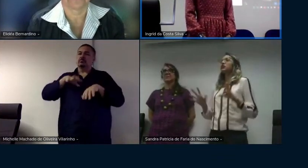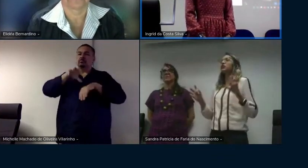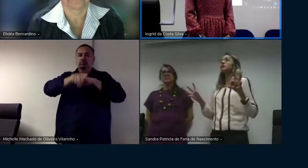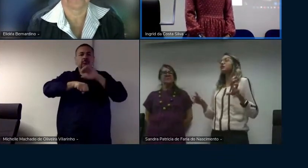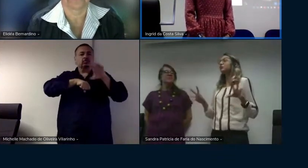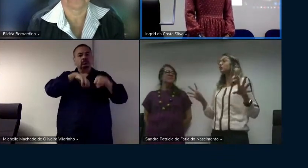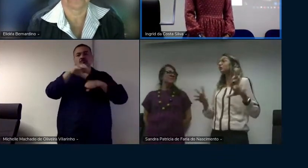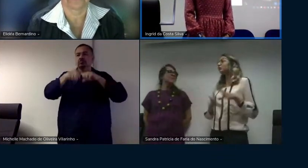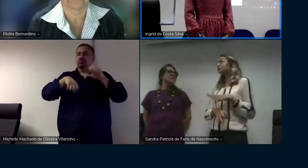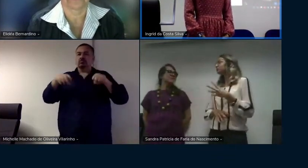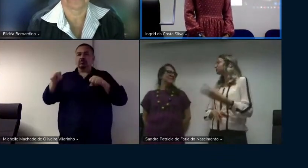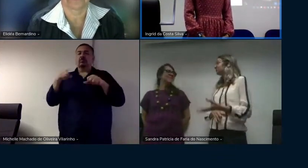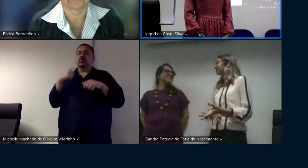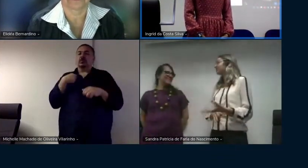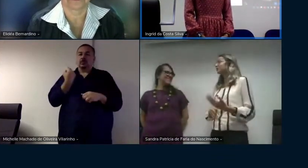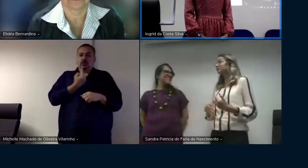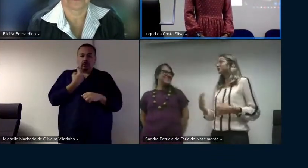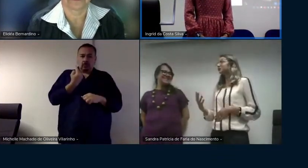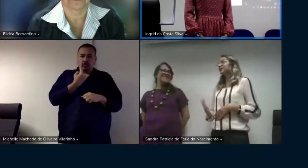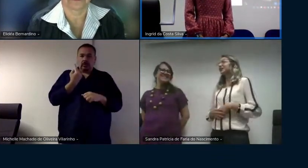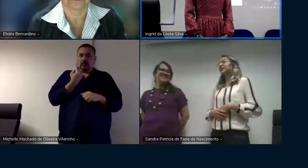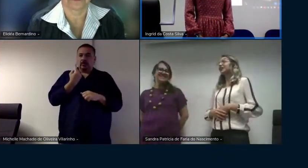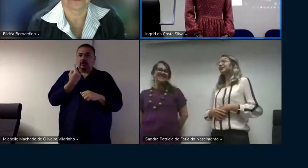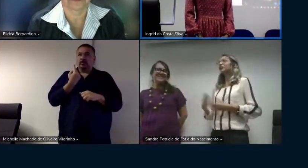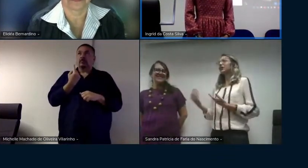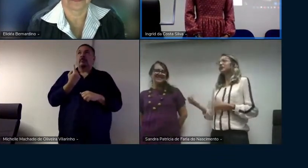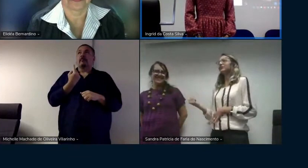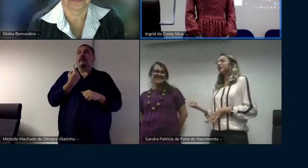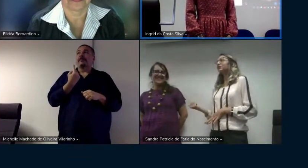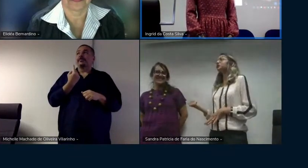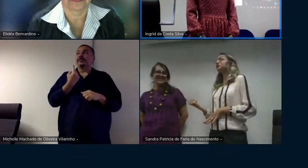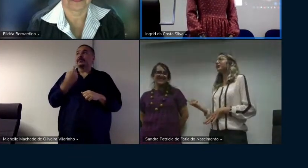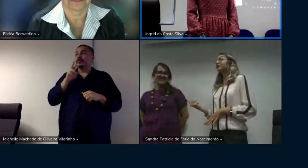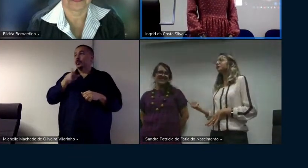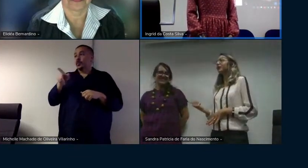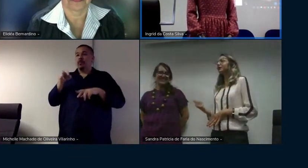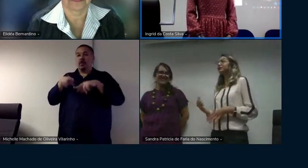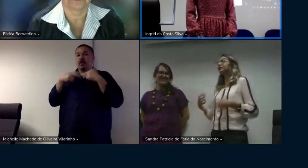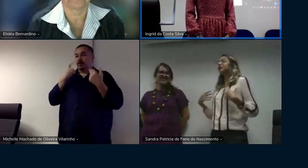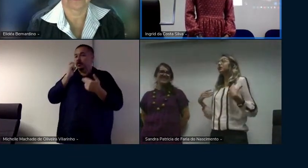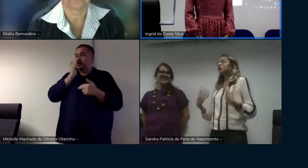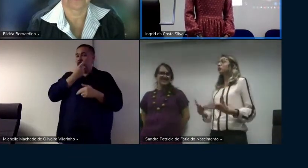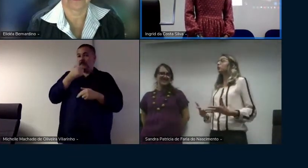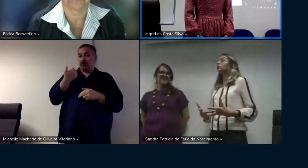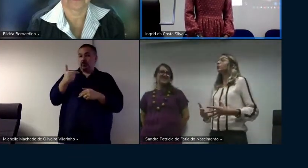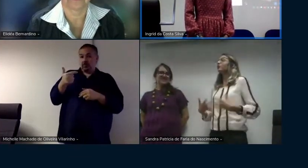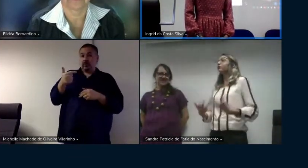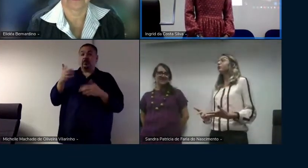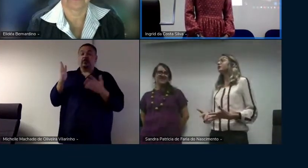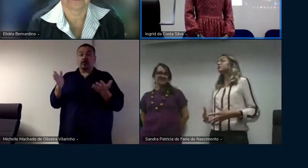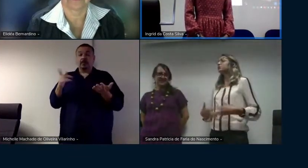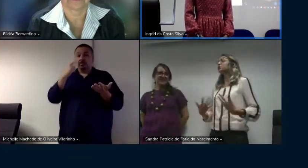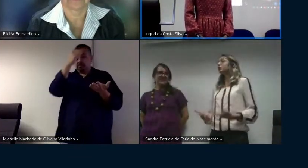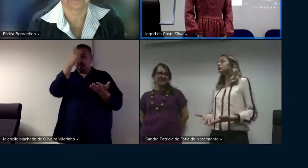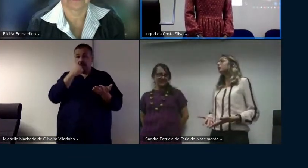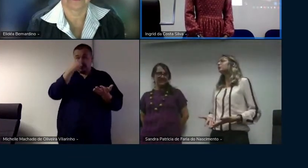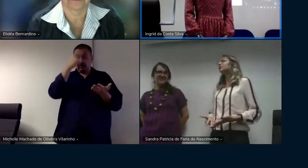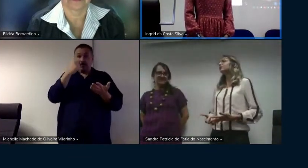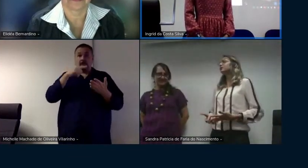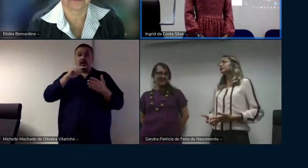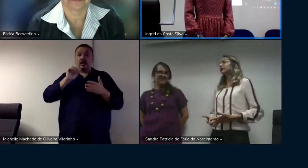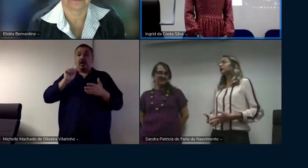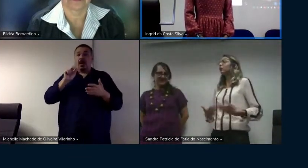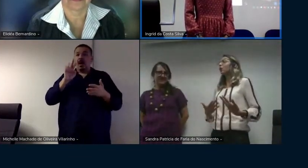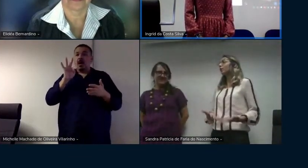de digamos assim solitude não não que a Sandra não estivesse mas o perfil mesmo de